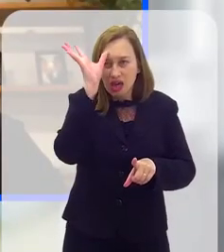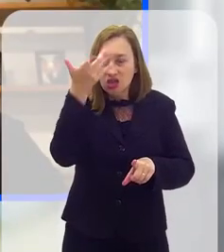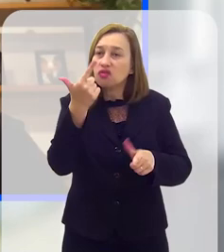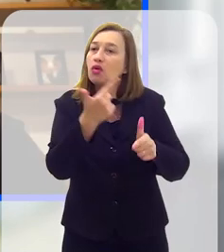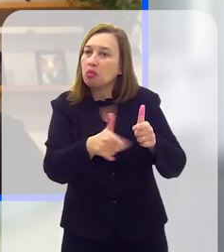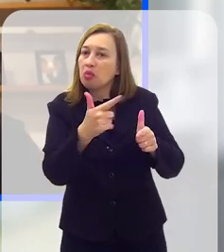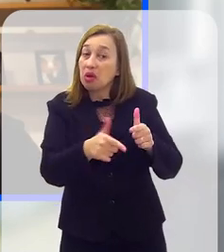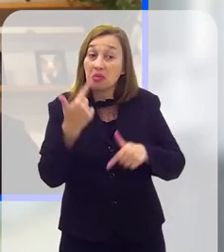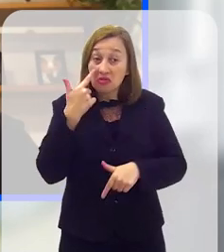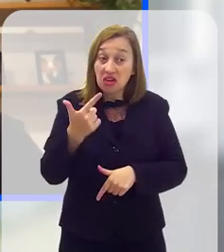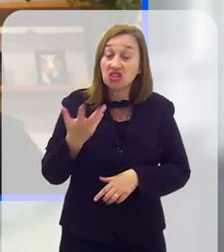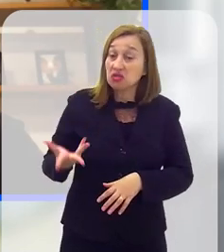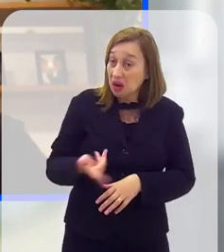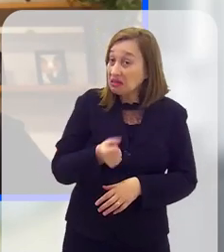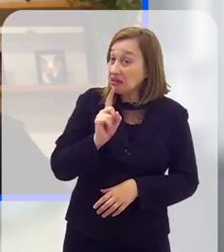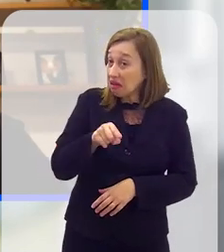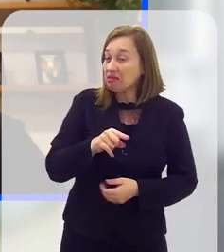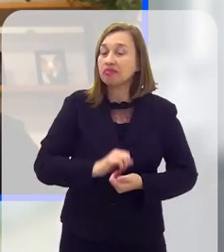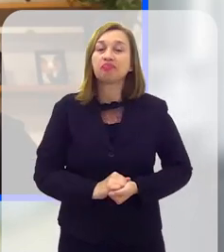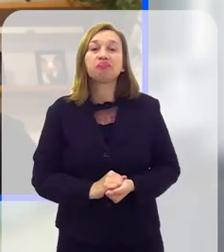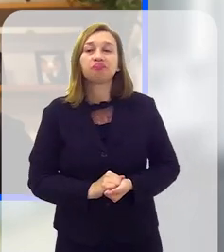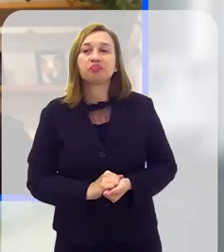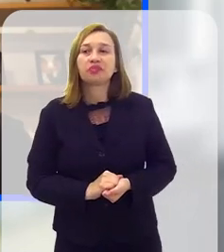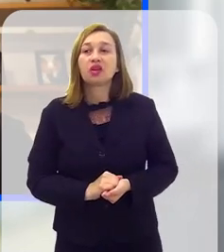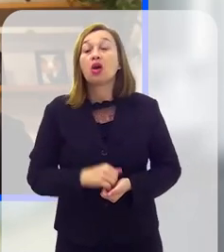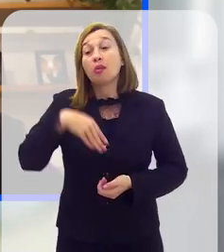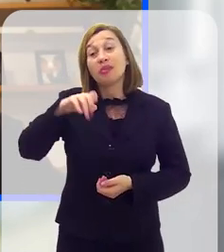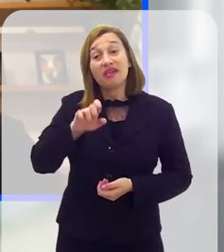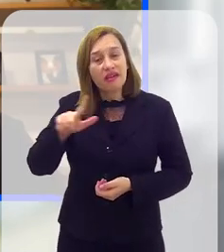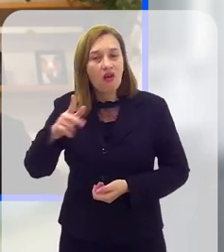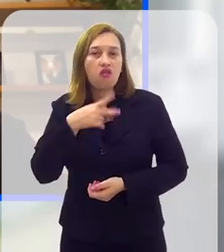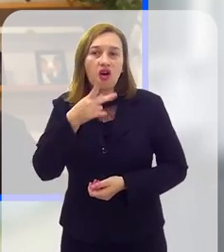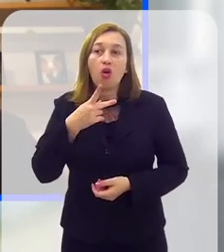equacionar esse problema e parece que é muito eficiente.